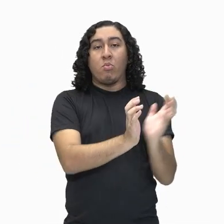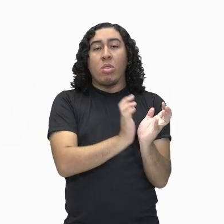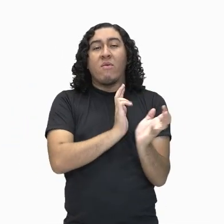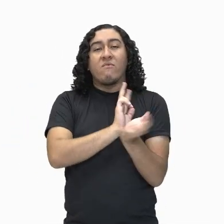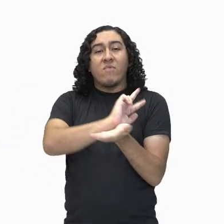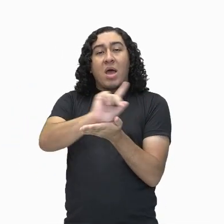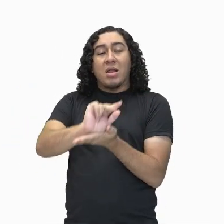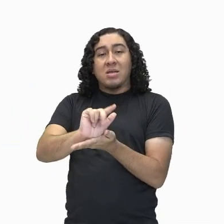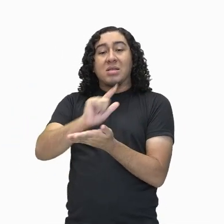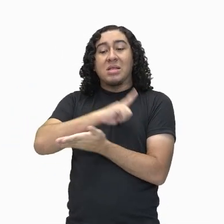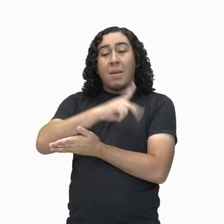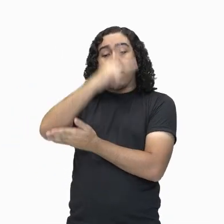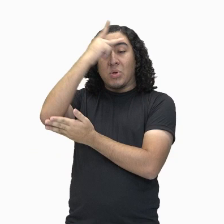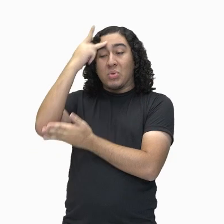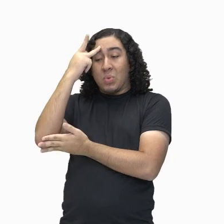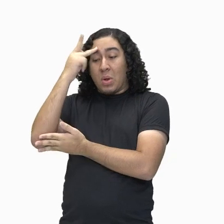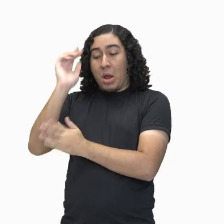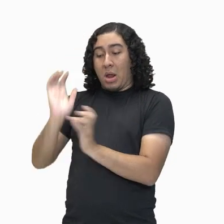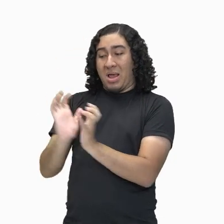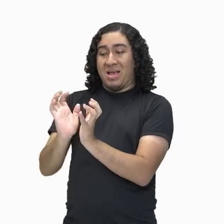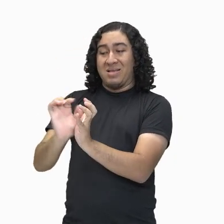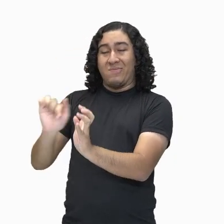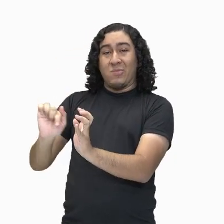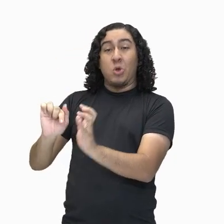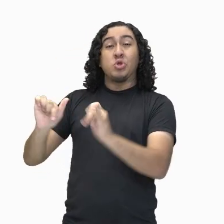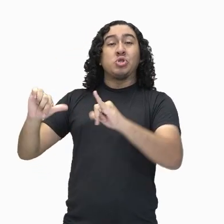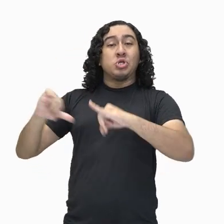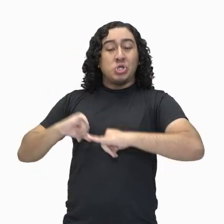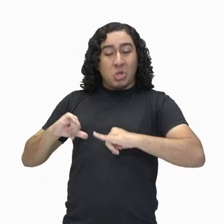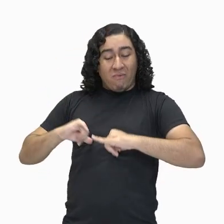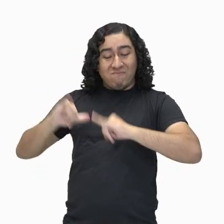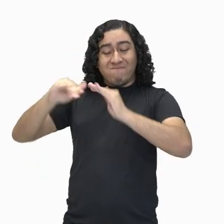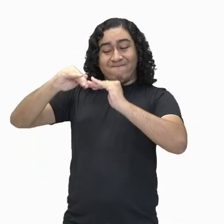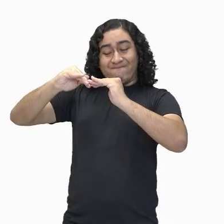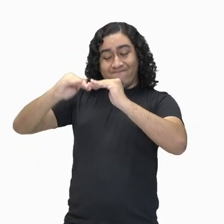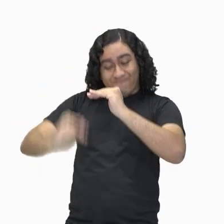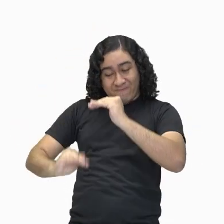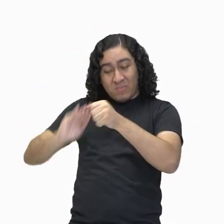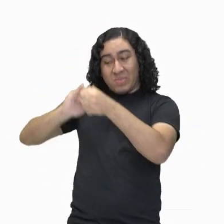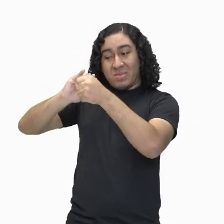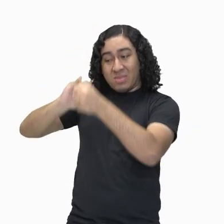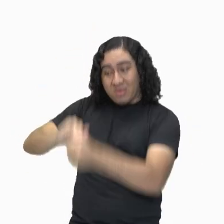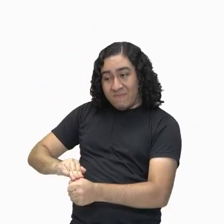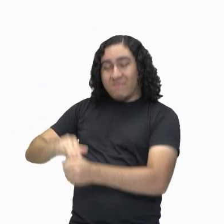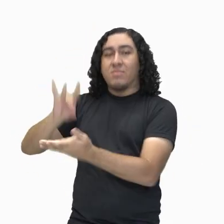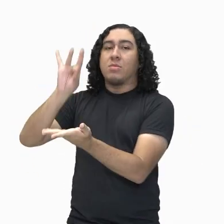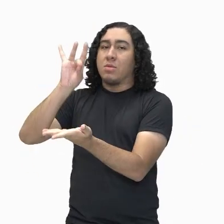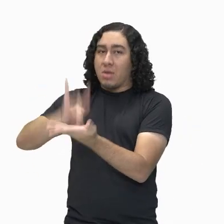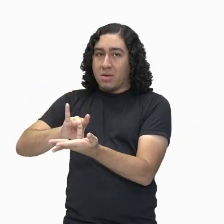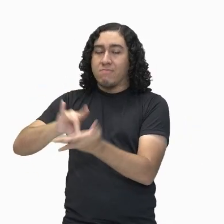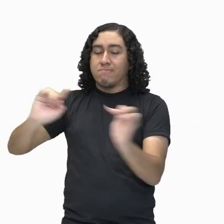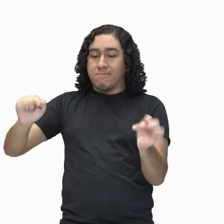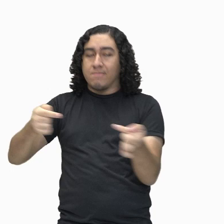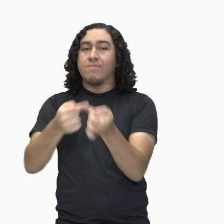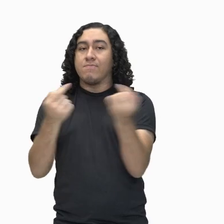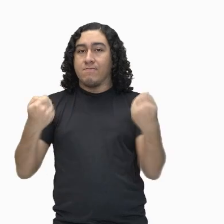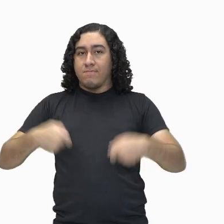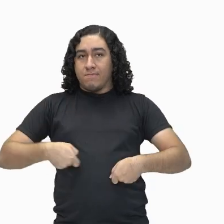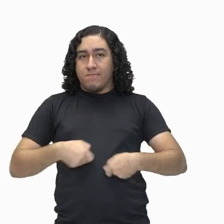vulneráveis, estão mais propensos a se encontrar nessa situação de